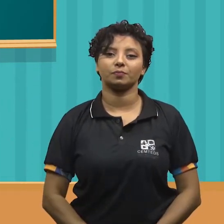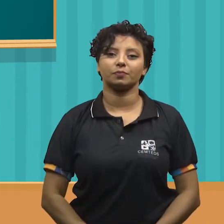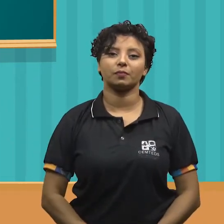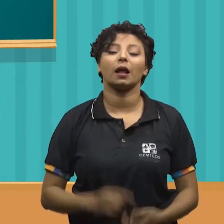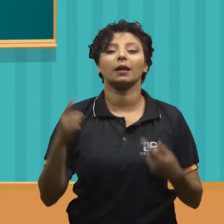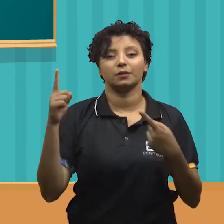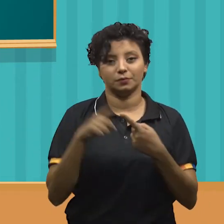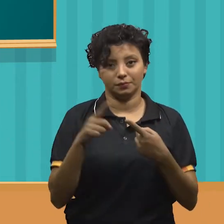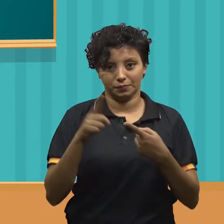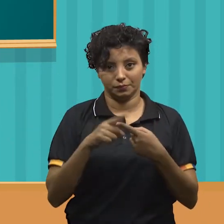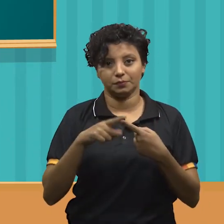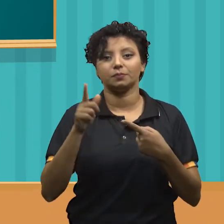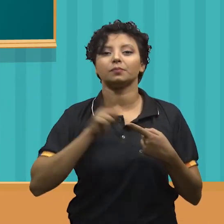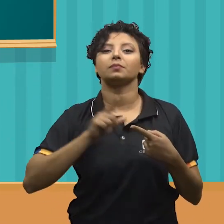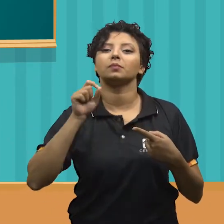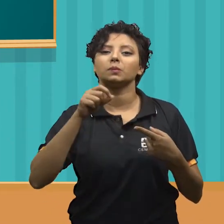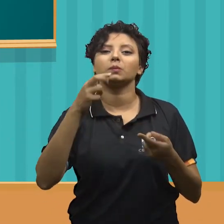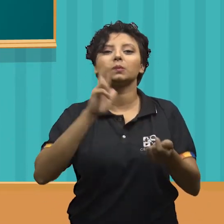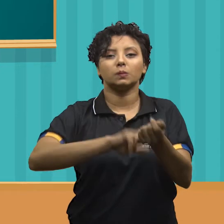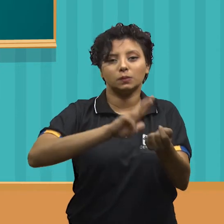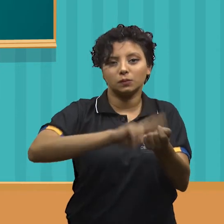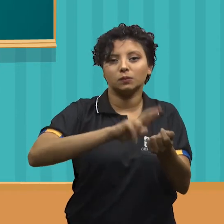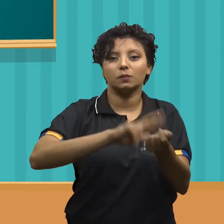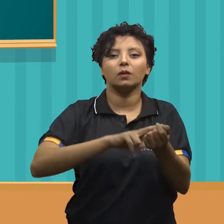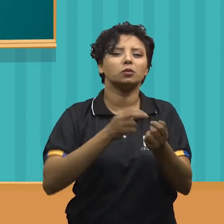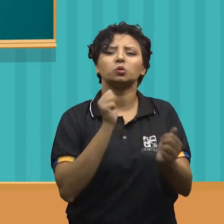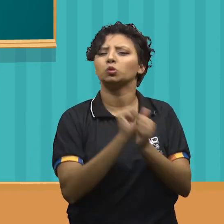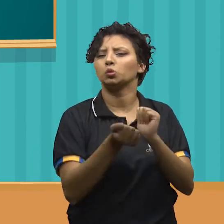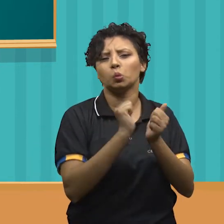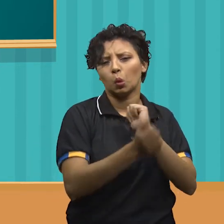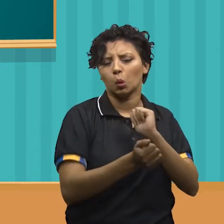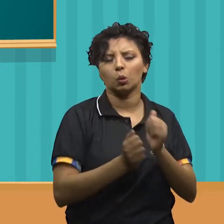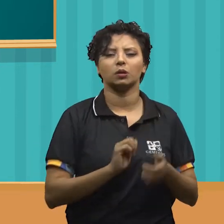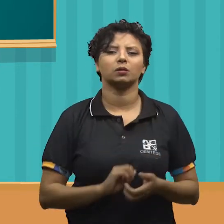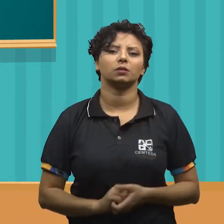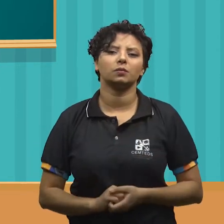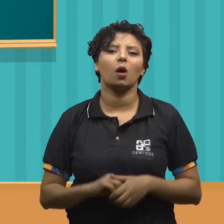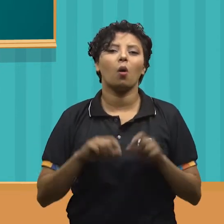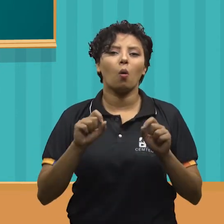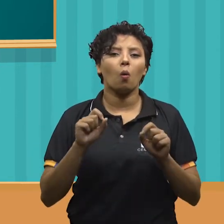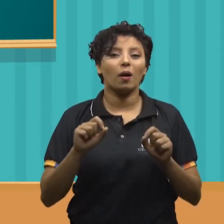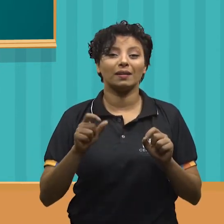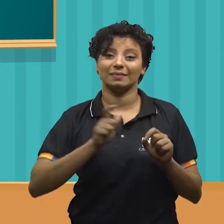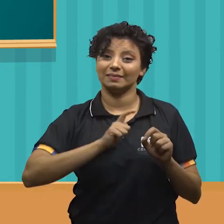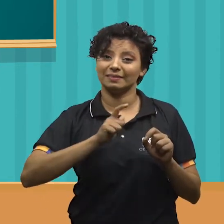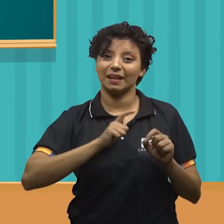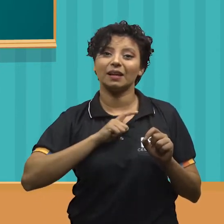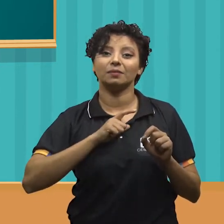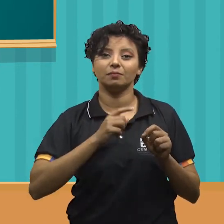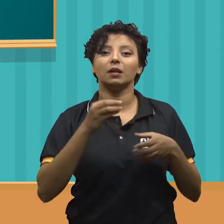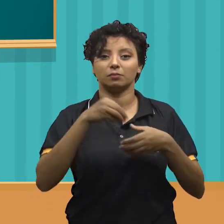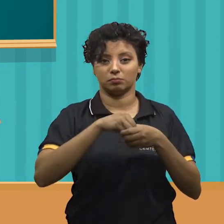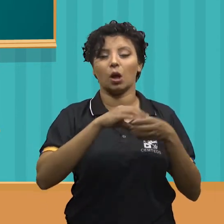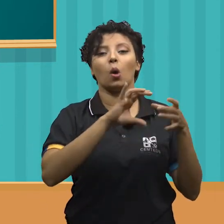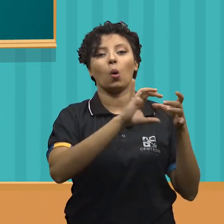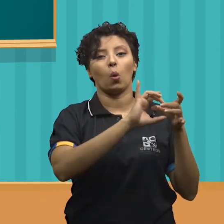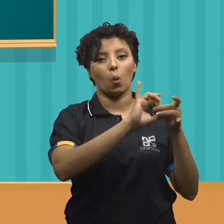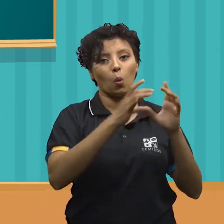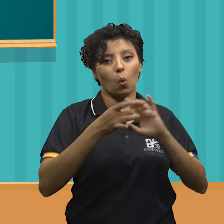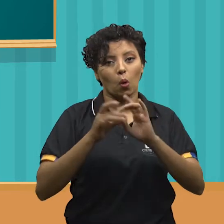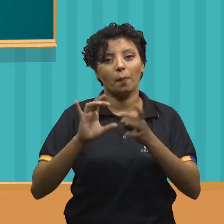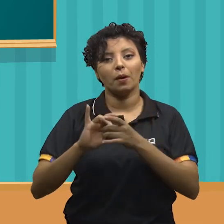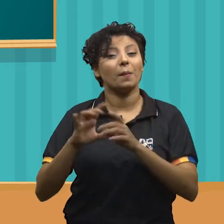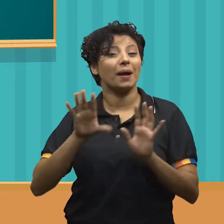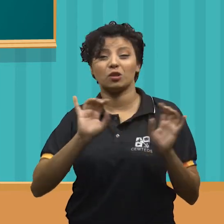da ginástica, também chamado de ginástica rítmica desportiva, GRD, foi reconhecido como modalidade esportiva